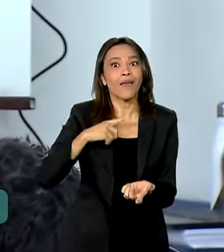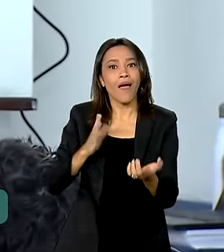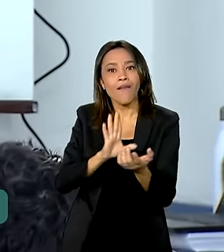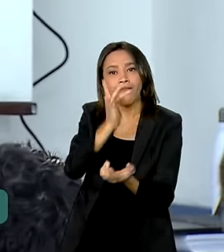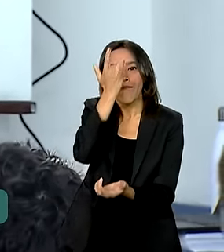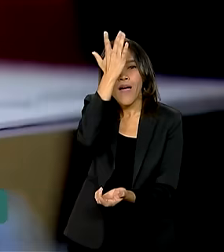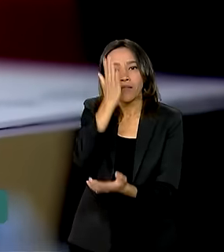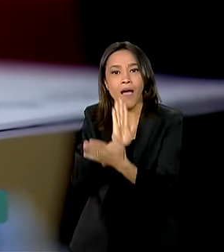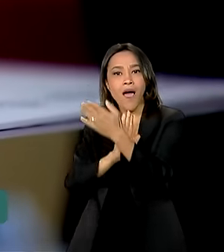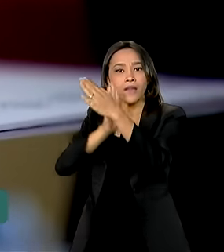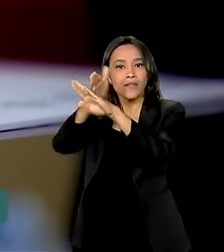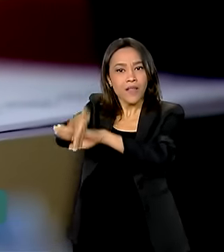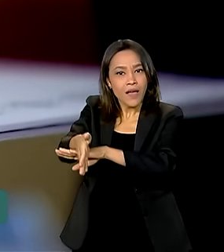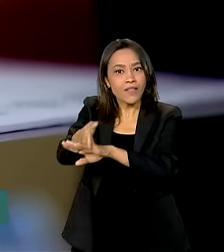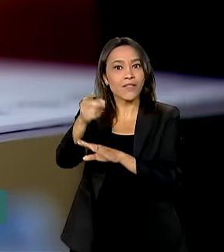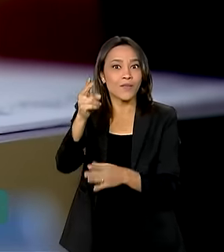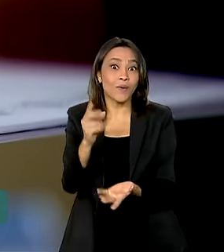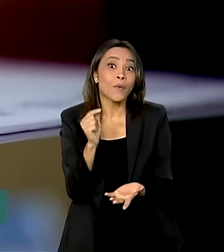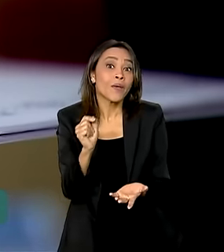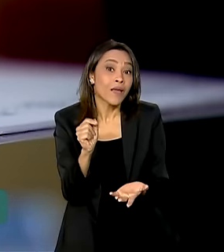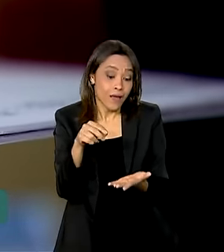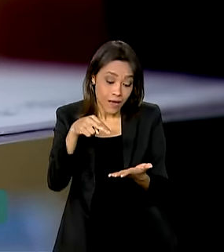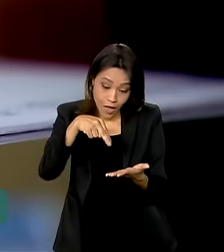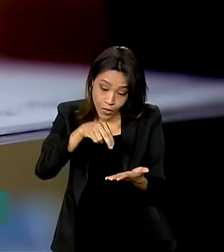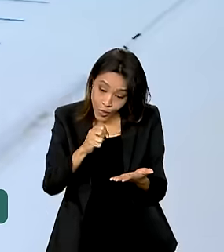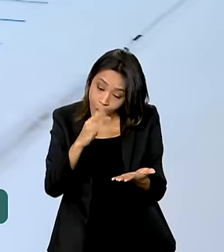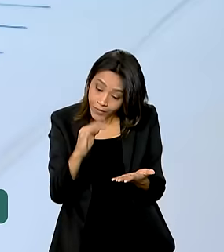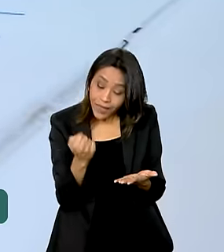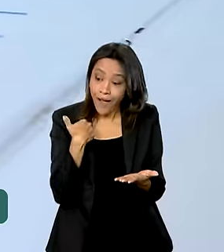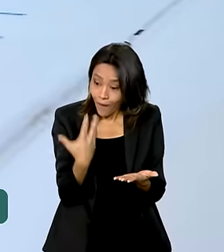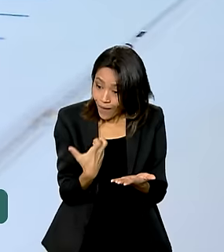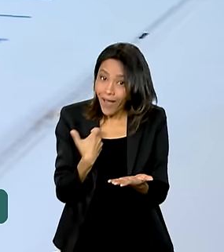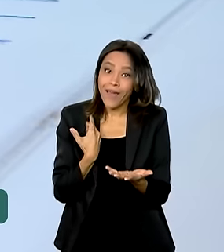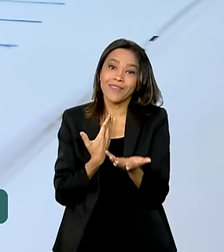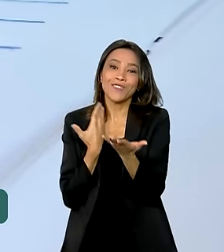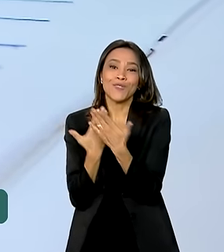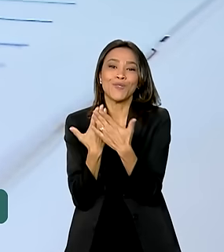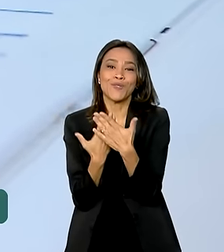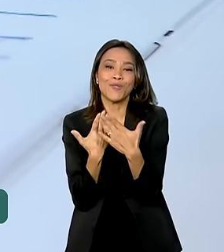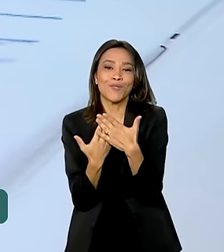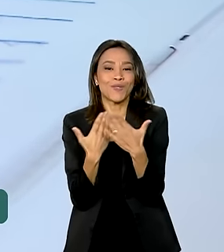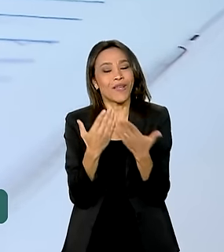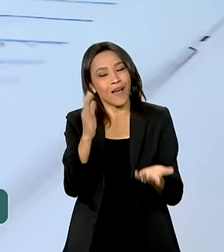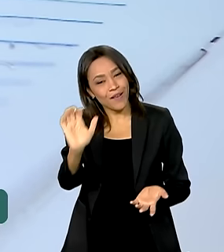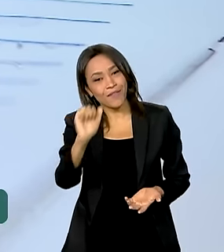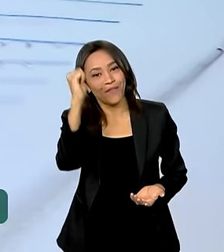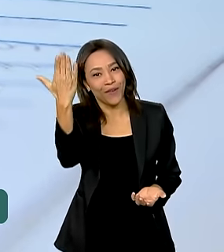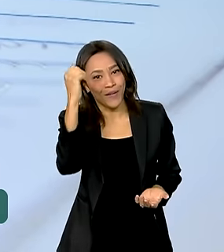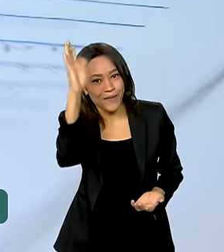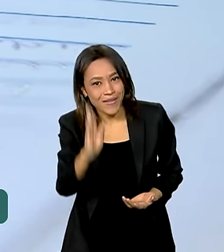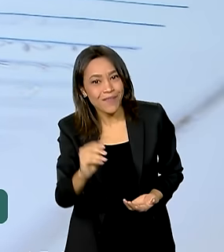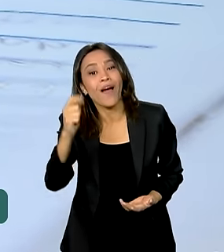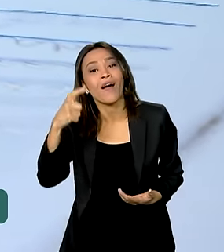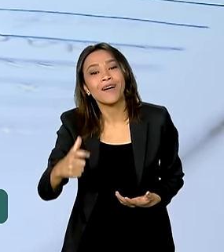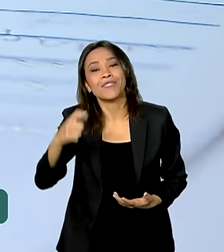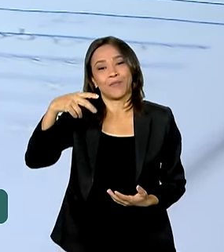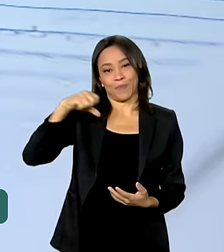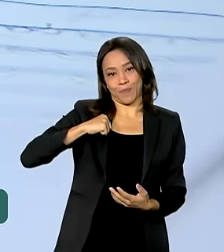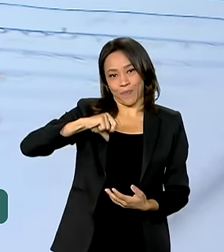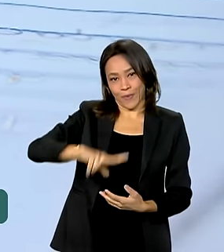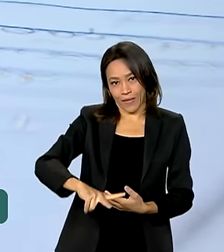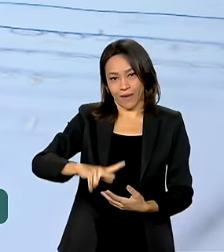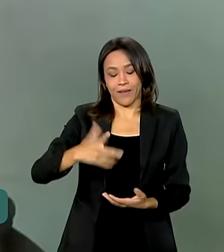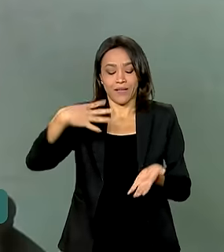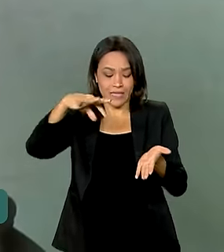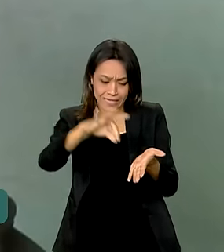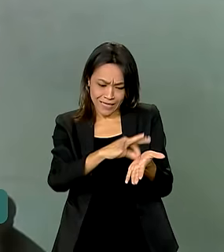facilitado às notas dos interessados em cursar a educação superior em Portugal. Com a inscrição